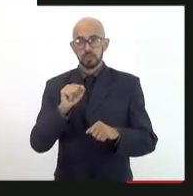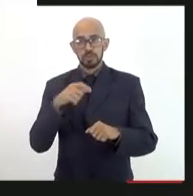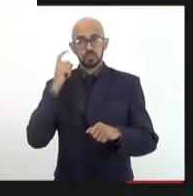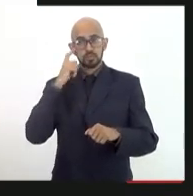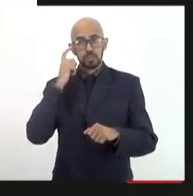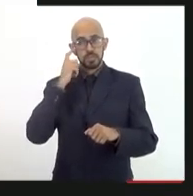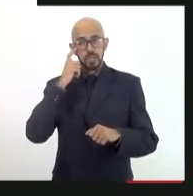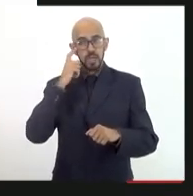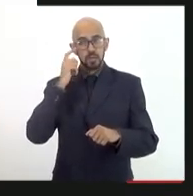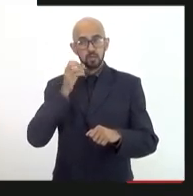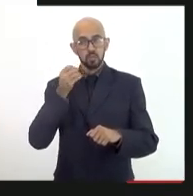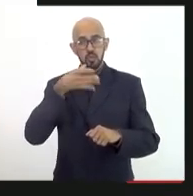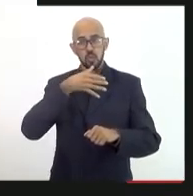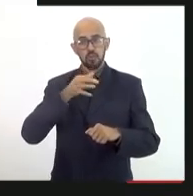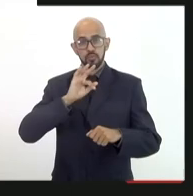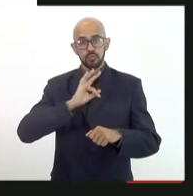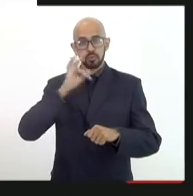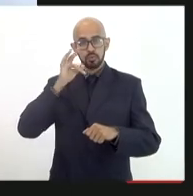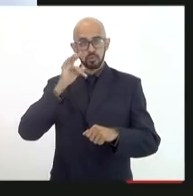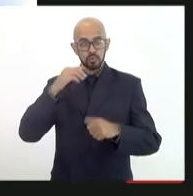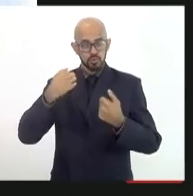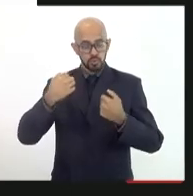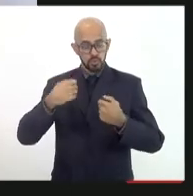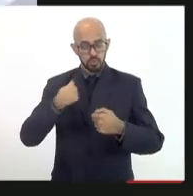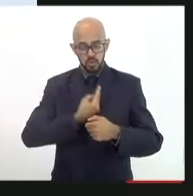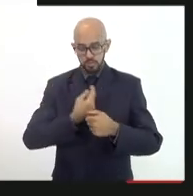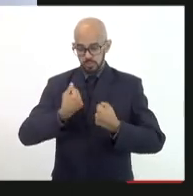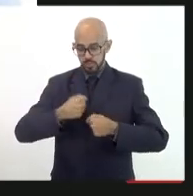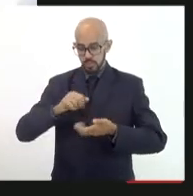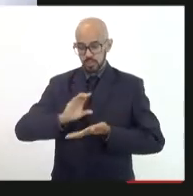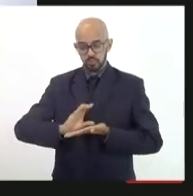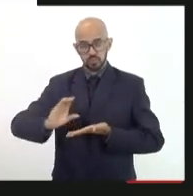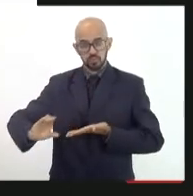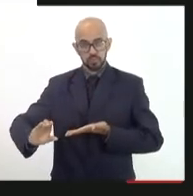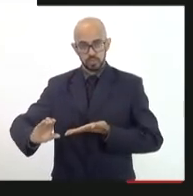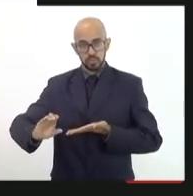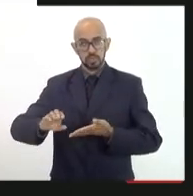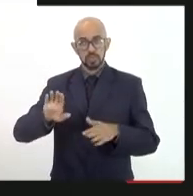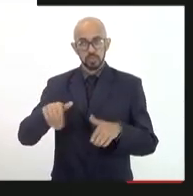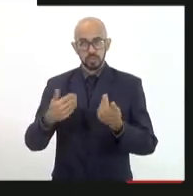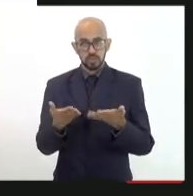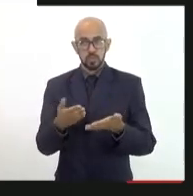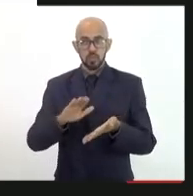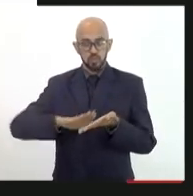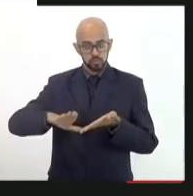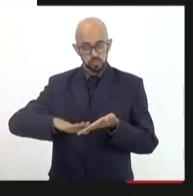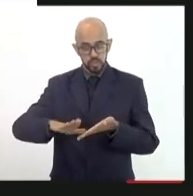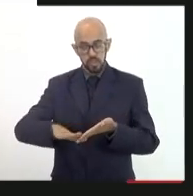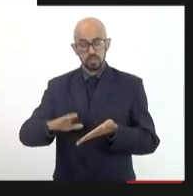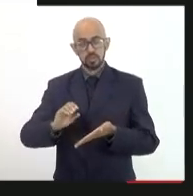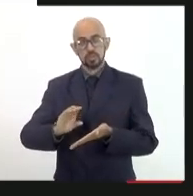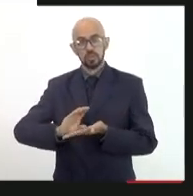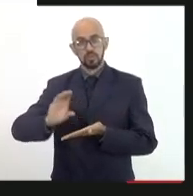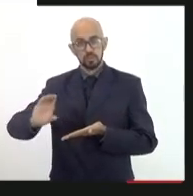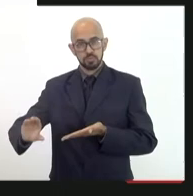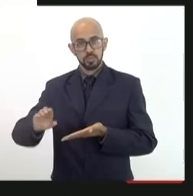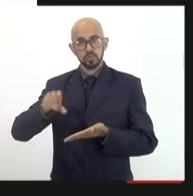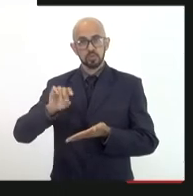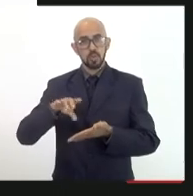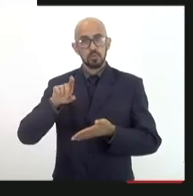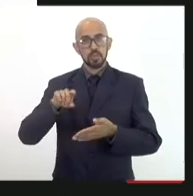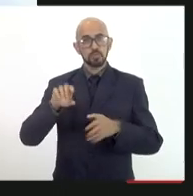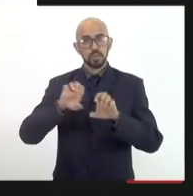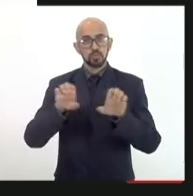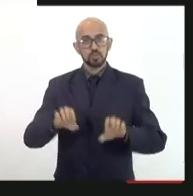novo futuro que nós precisamos investir. Portanto, custeia investimento somente para a infraestrutura de projetos. Quero aqui também